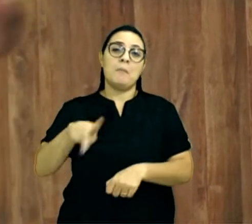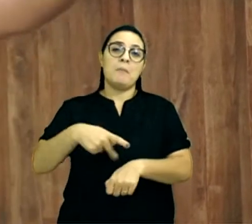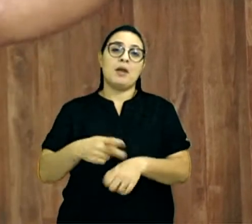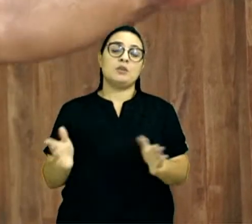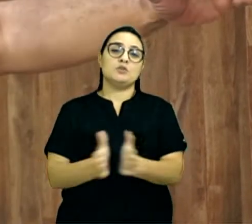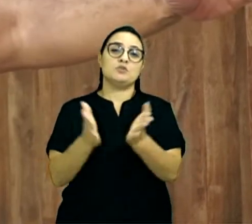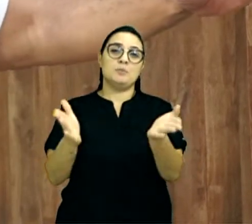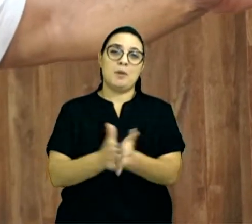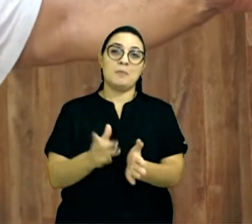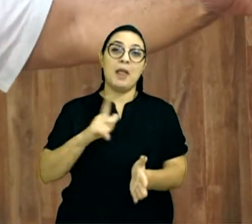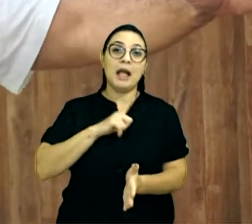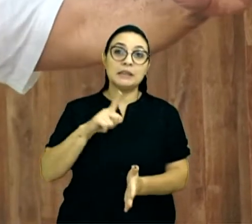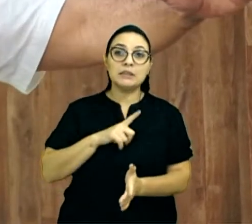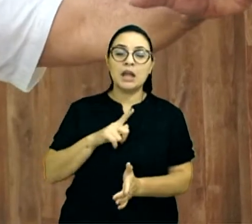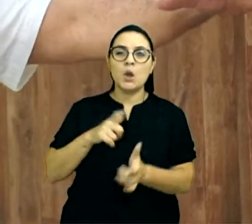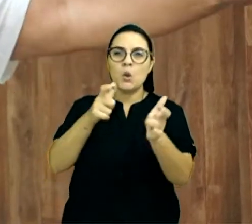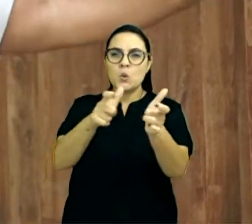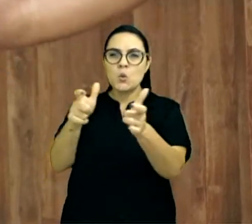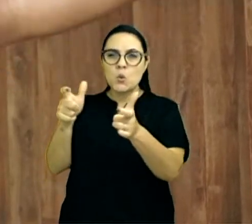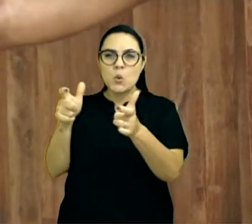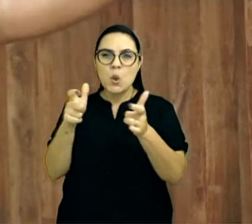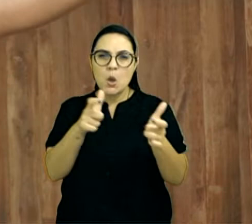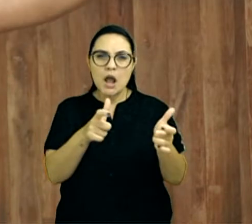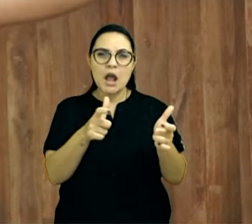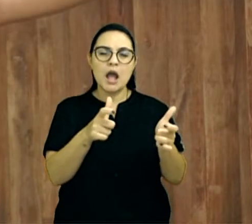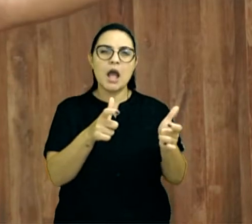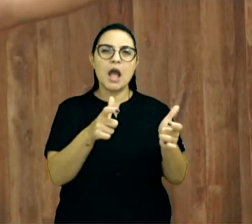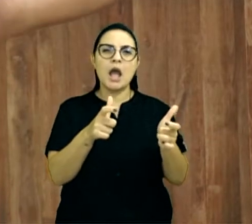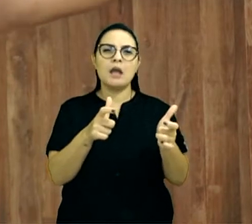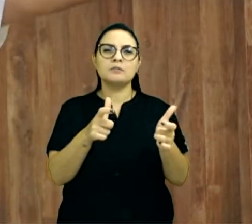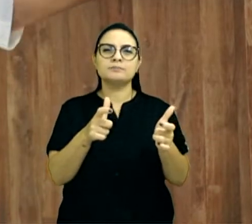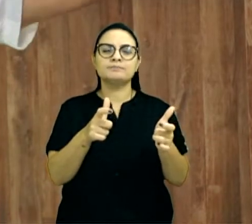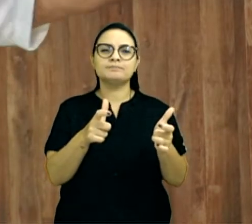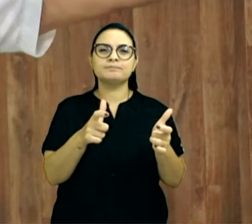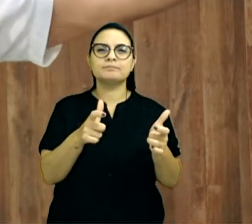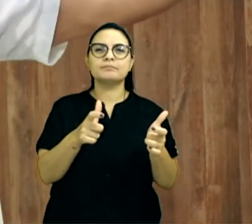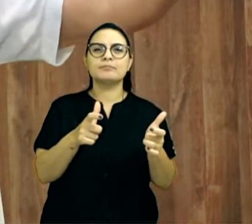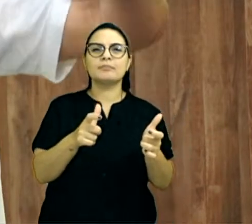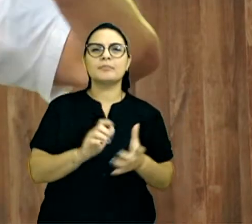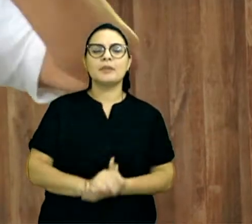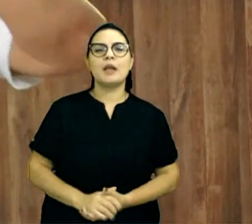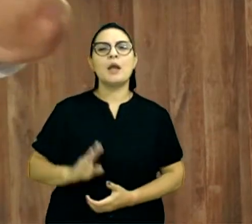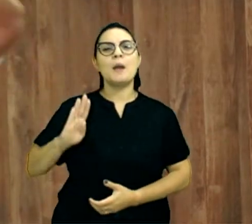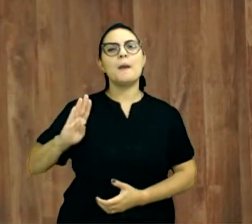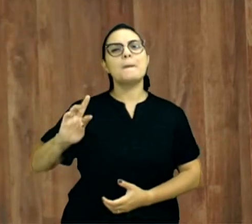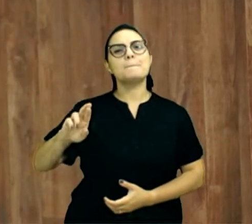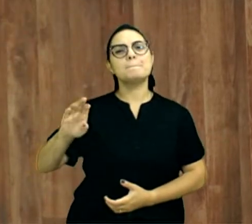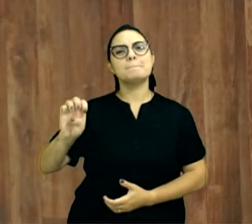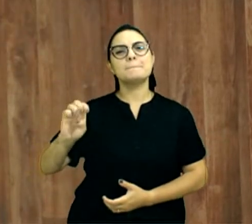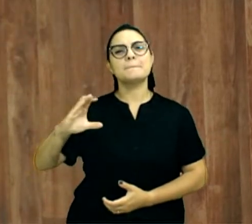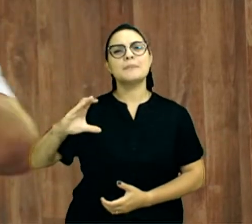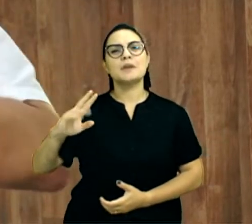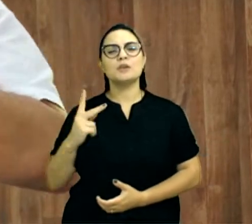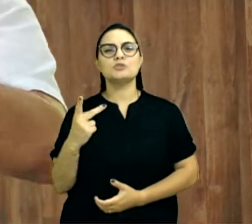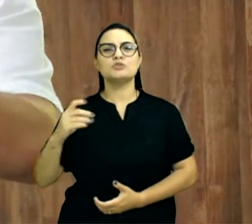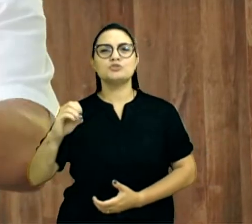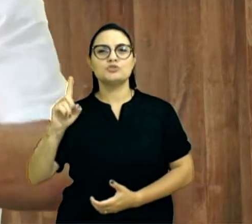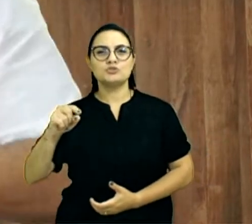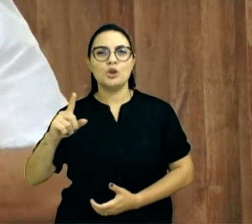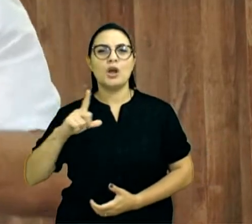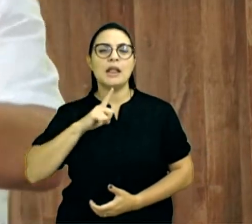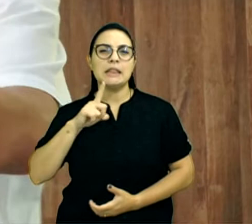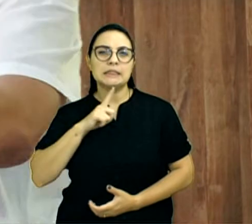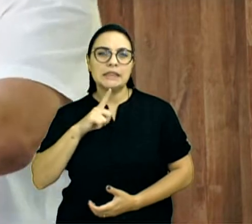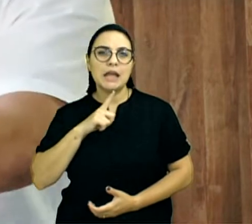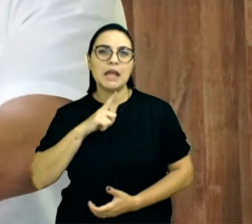íamos num brechó, então posso estar falando aqui, dos cabides, aqui as roupas, e nesse brechó alguém te